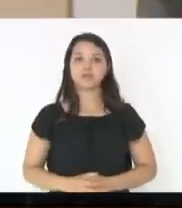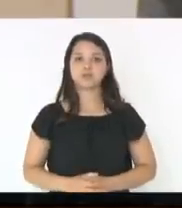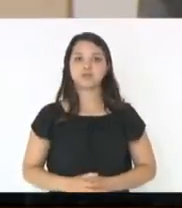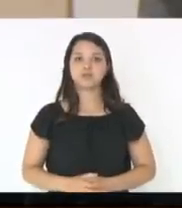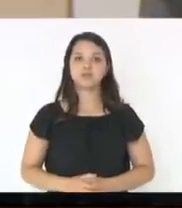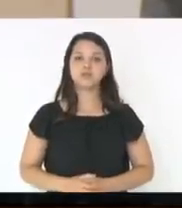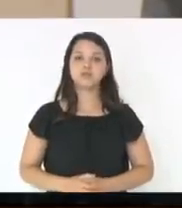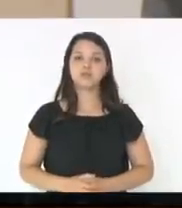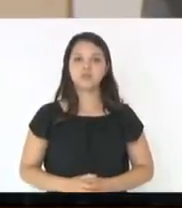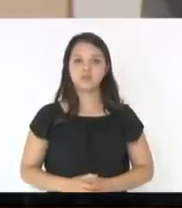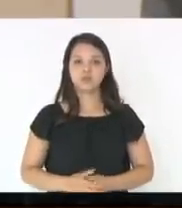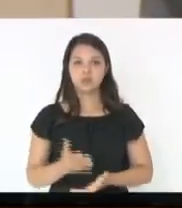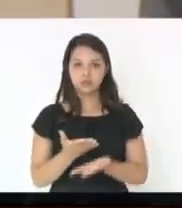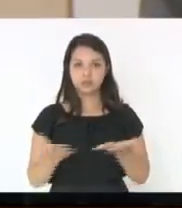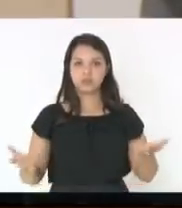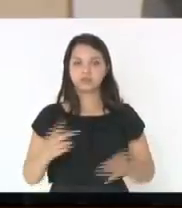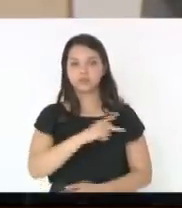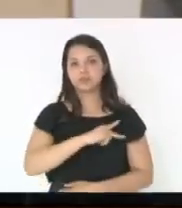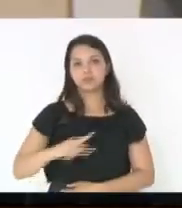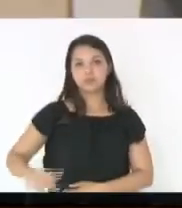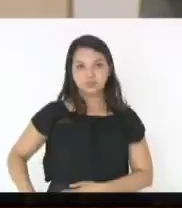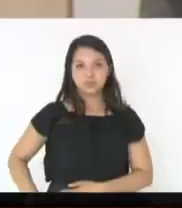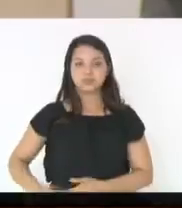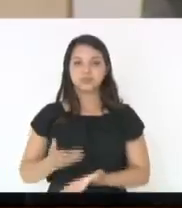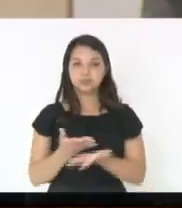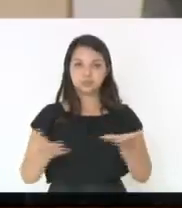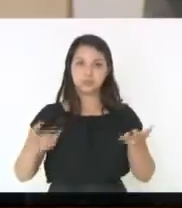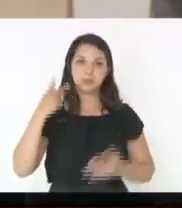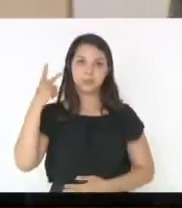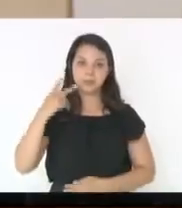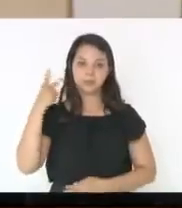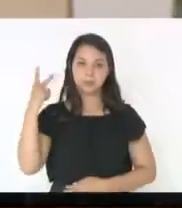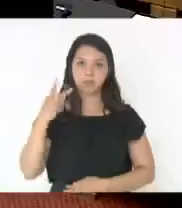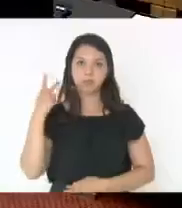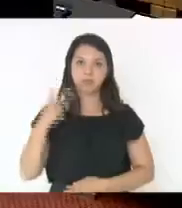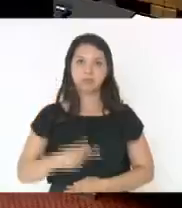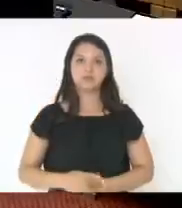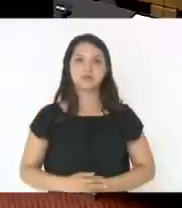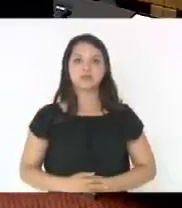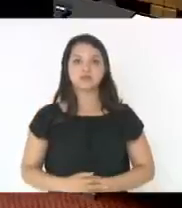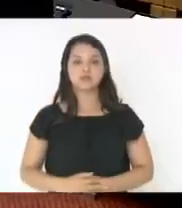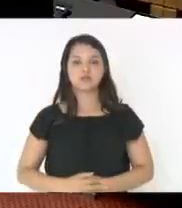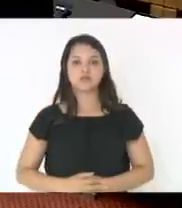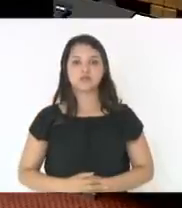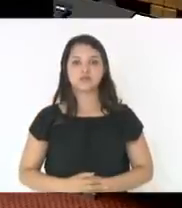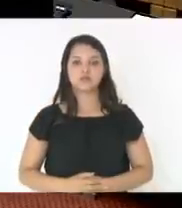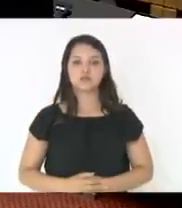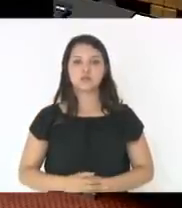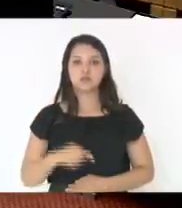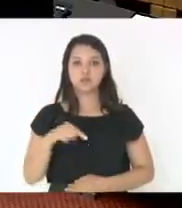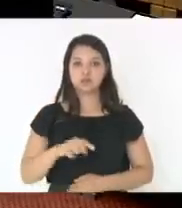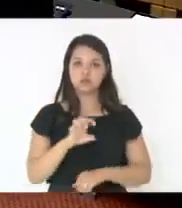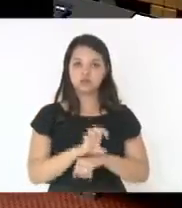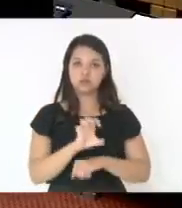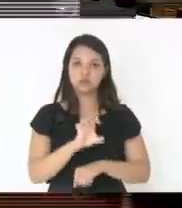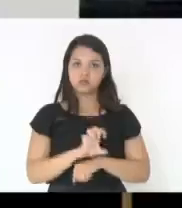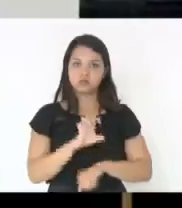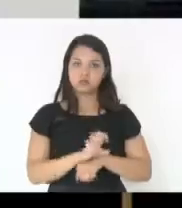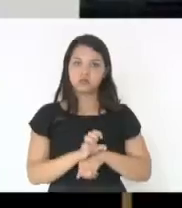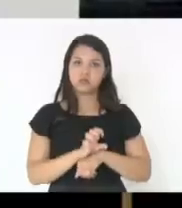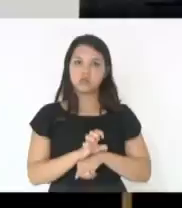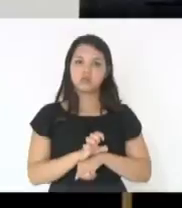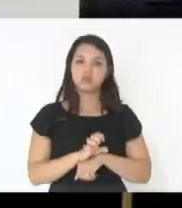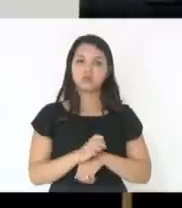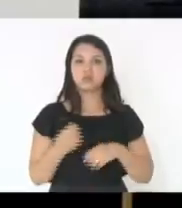presidente e senhores parlamentares, por imposição constitucional, o Estado deve